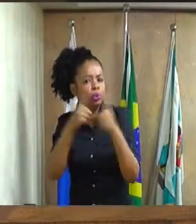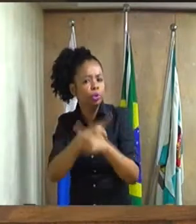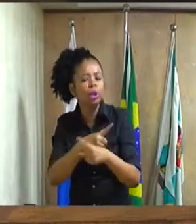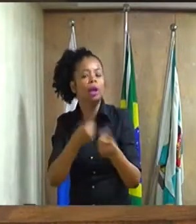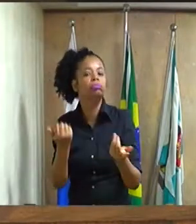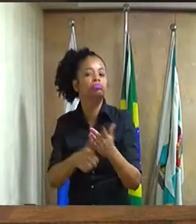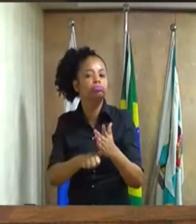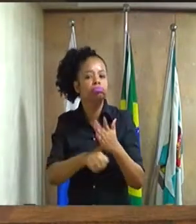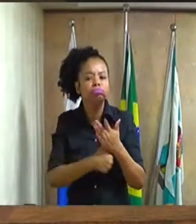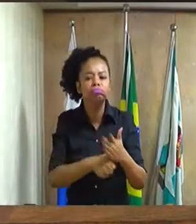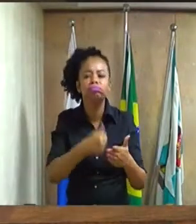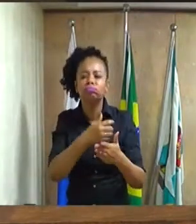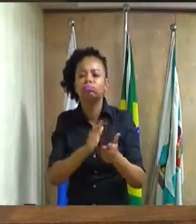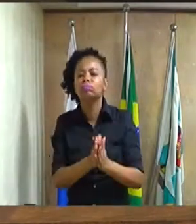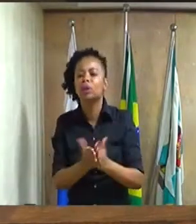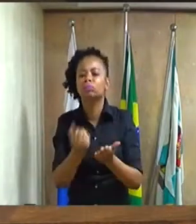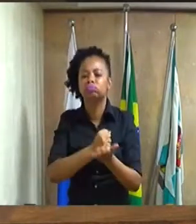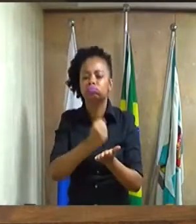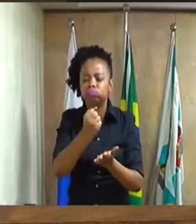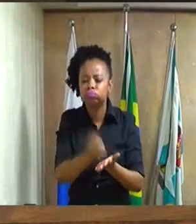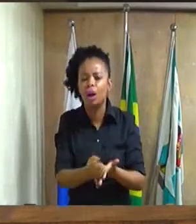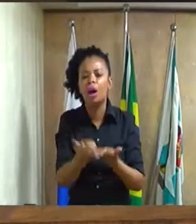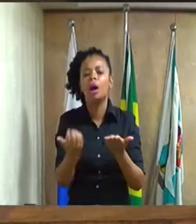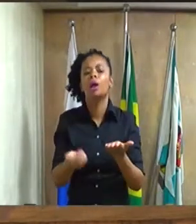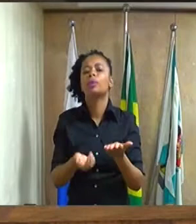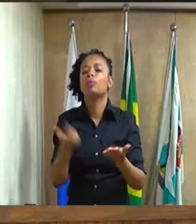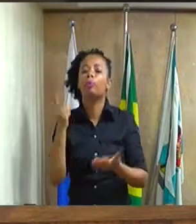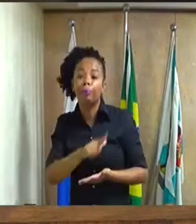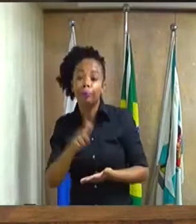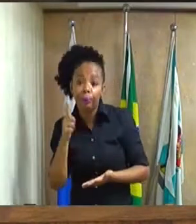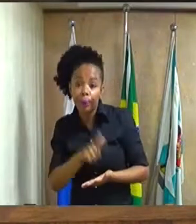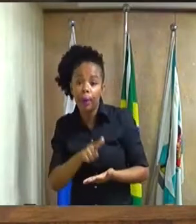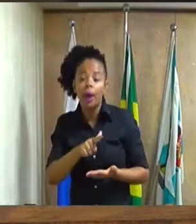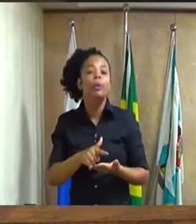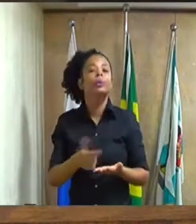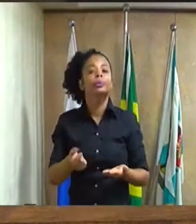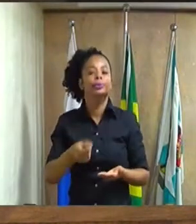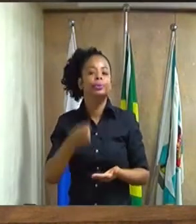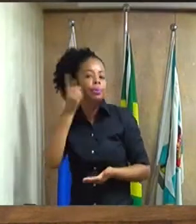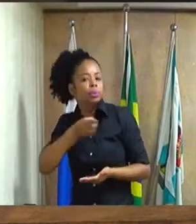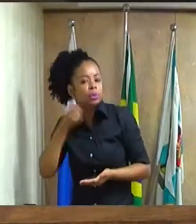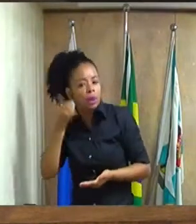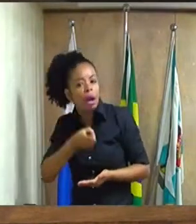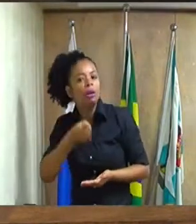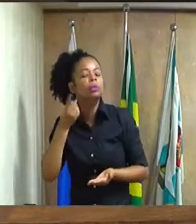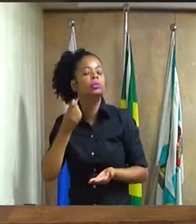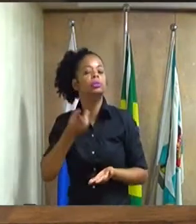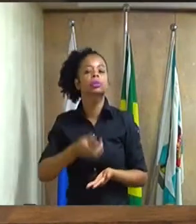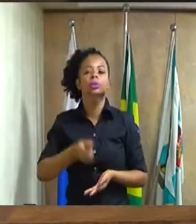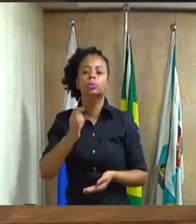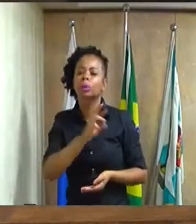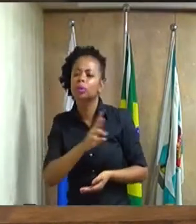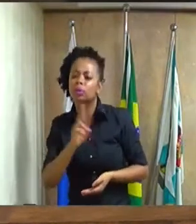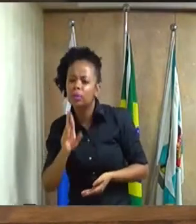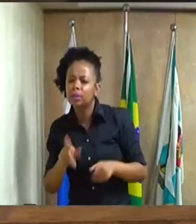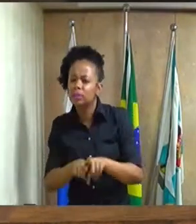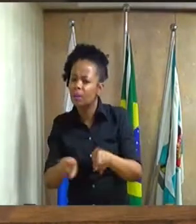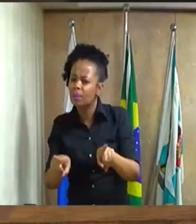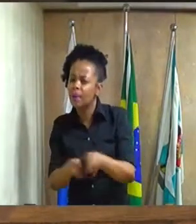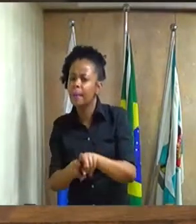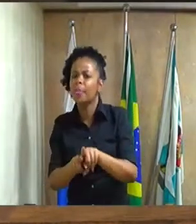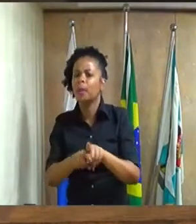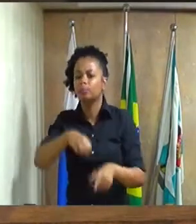Então, o prefeito Austin Reis, o deputado Rosenberg Reis também, parabenizar ele pela iniciativa e falar que